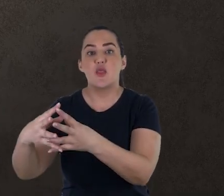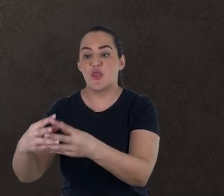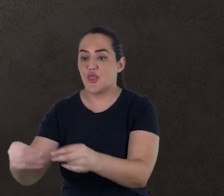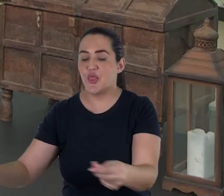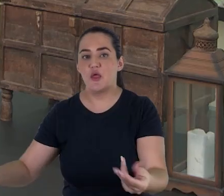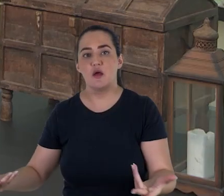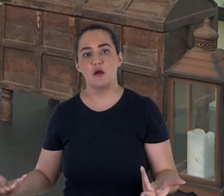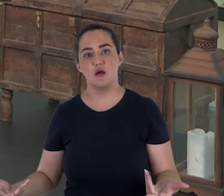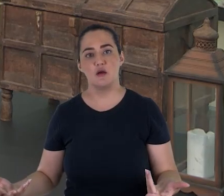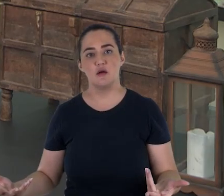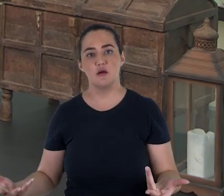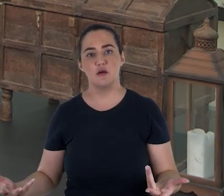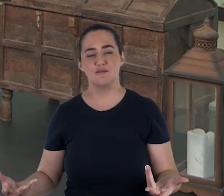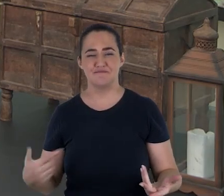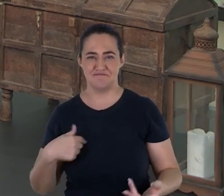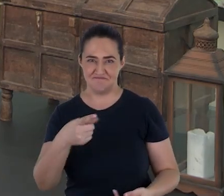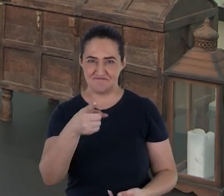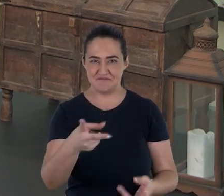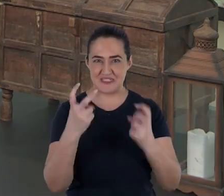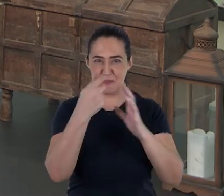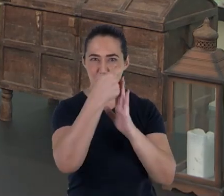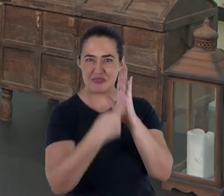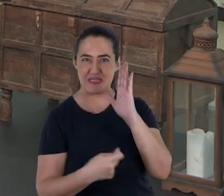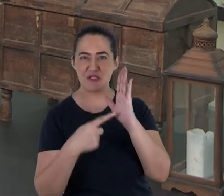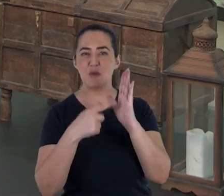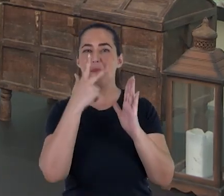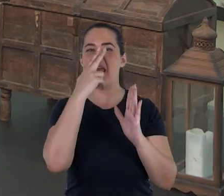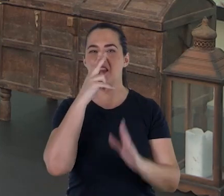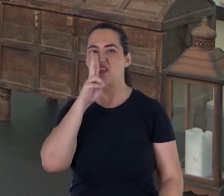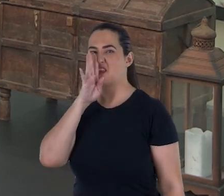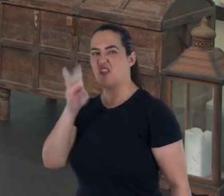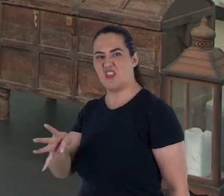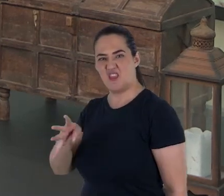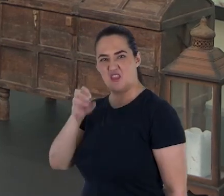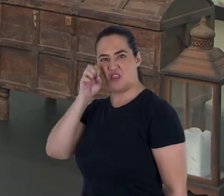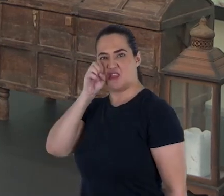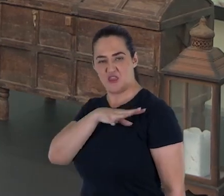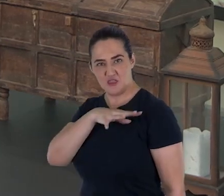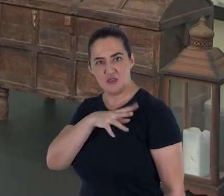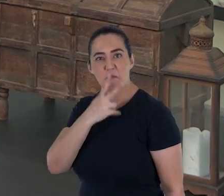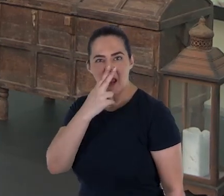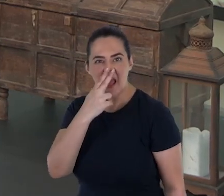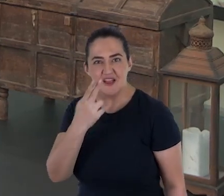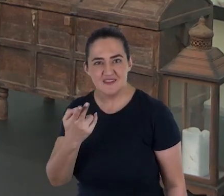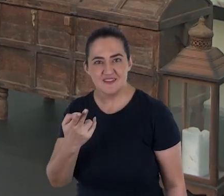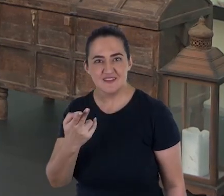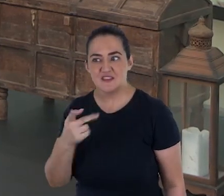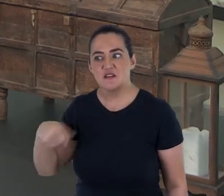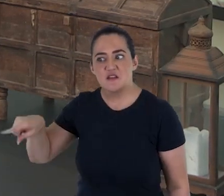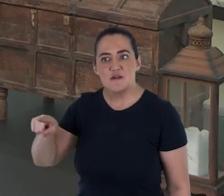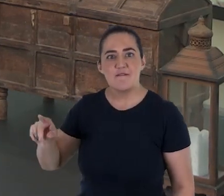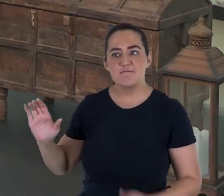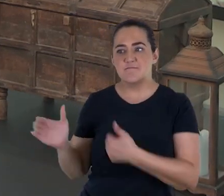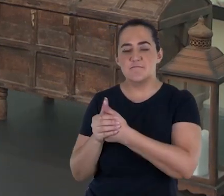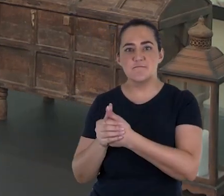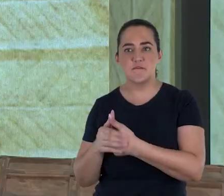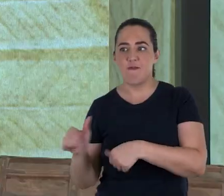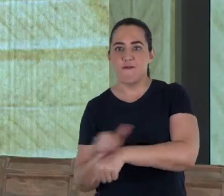Você percebeu o ar de acusação? O ar de mistério, de teoria da conspiração?